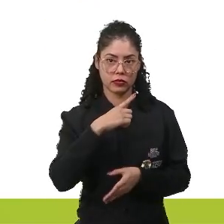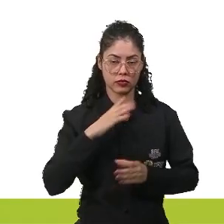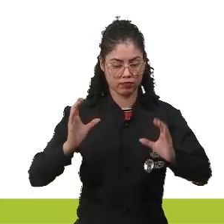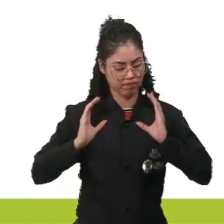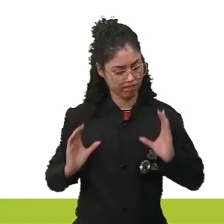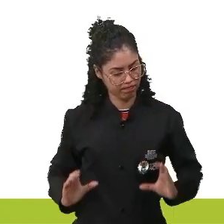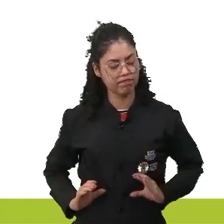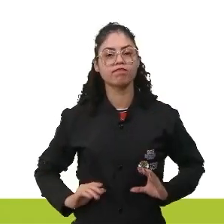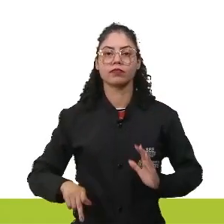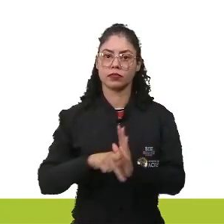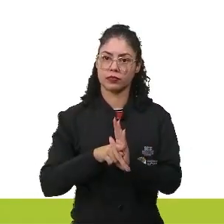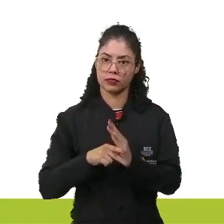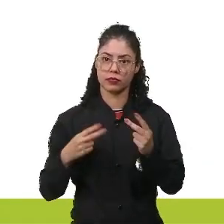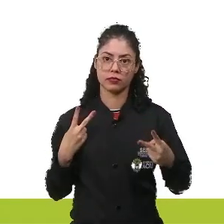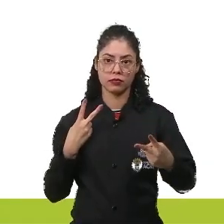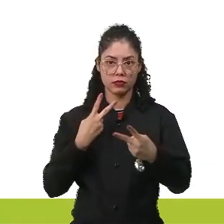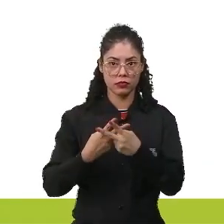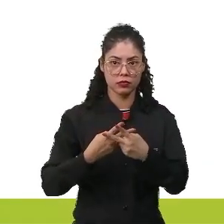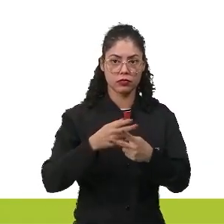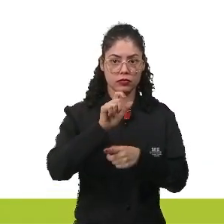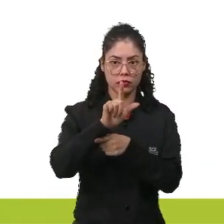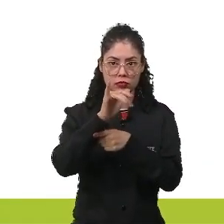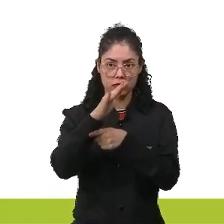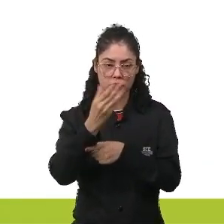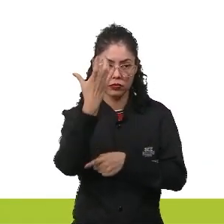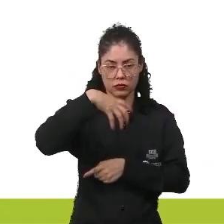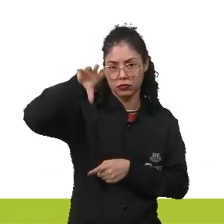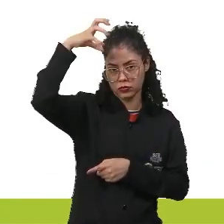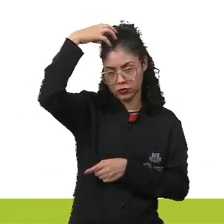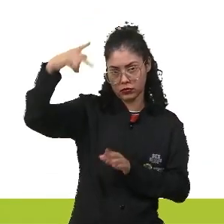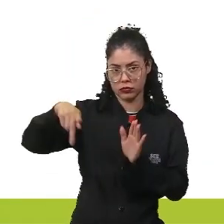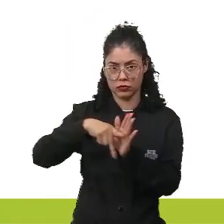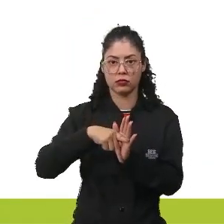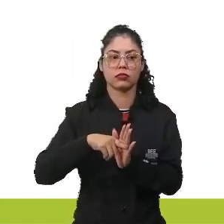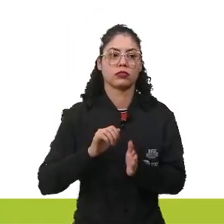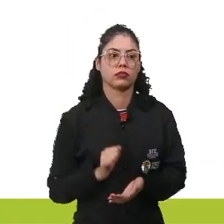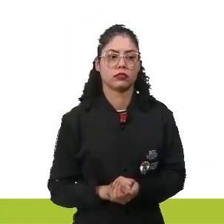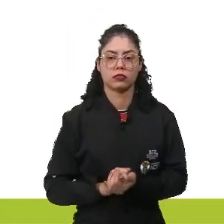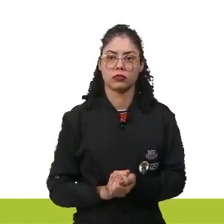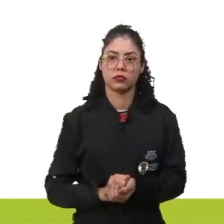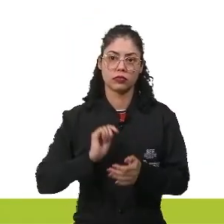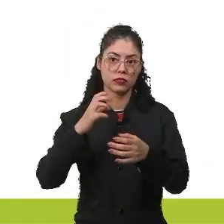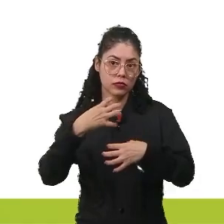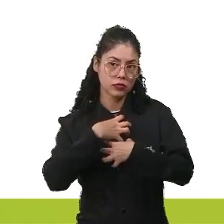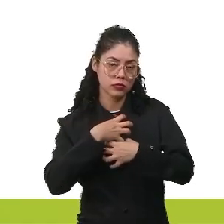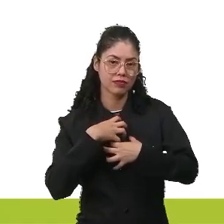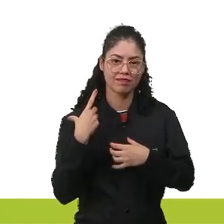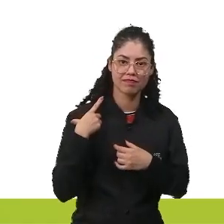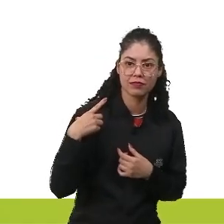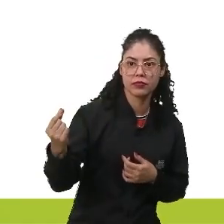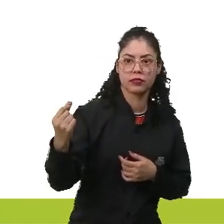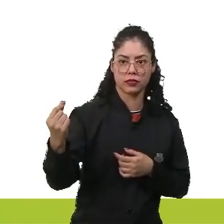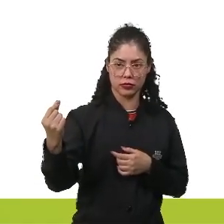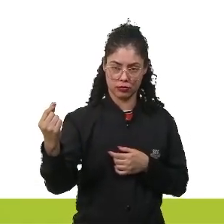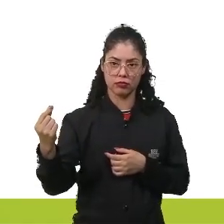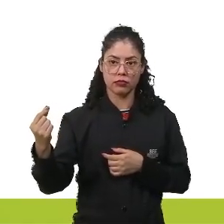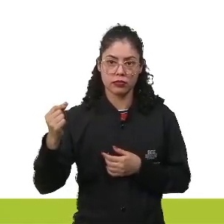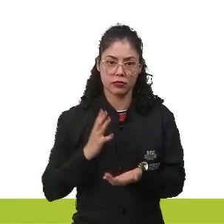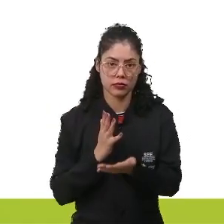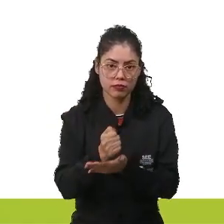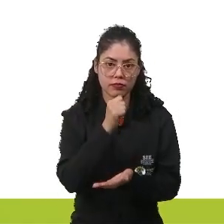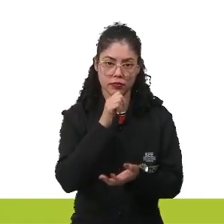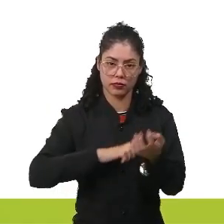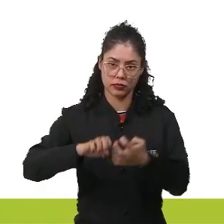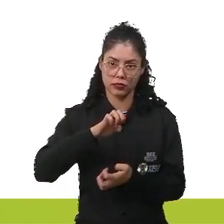e você teve a prisão do Luís XVI, que era o rei absolutista da época. Nesse momento ele tenta fugir, é pego pelos